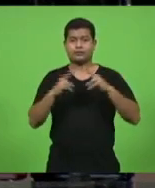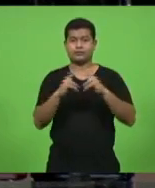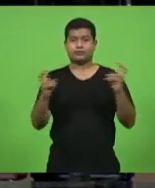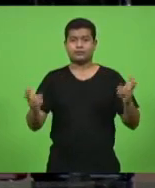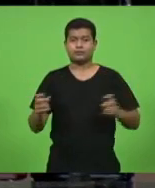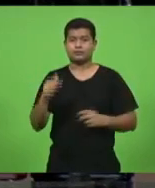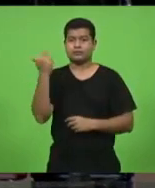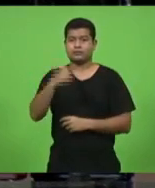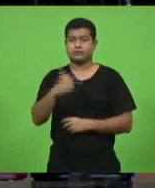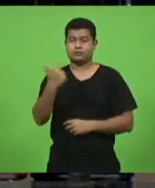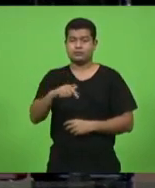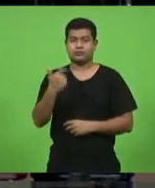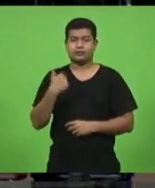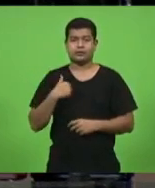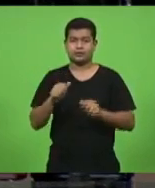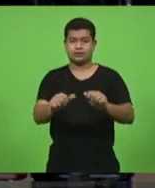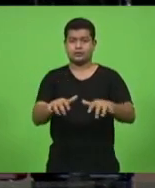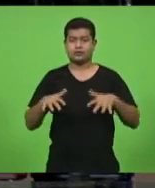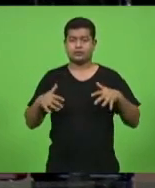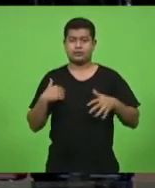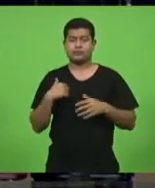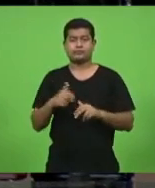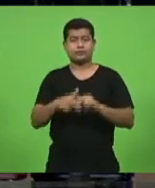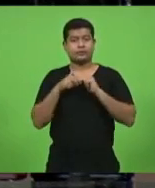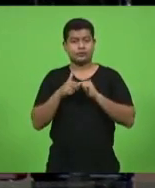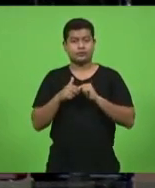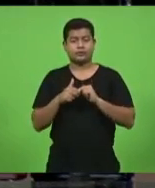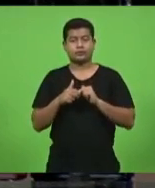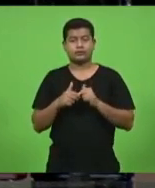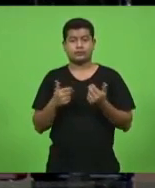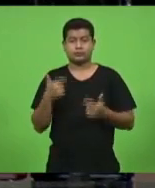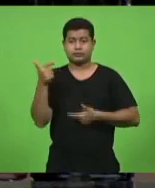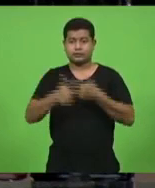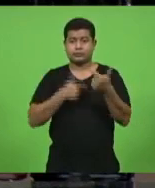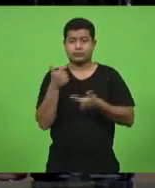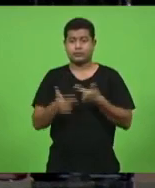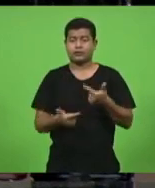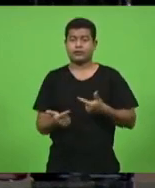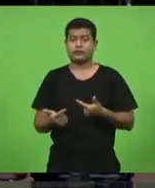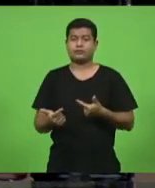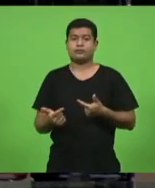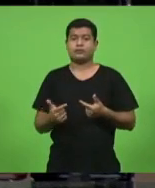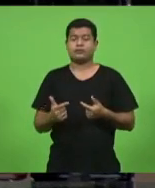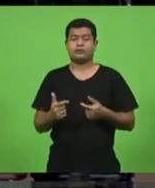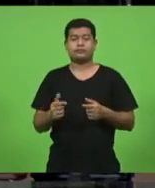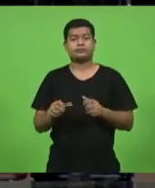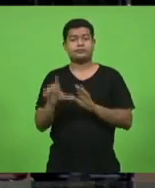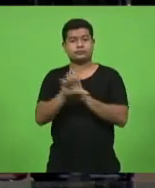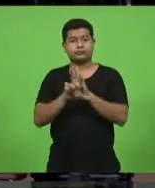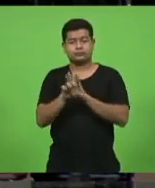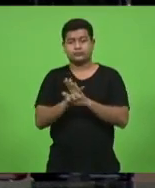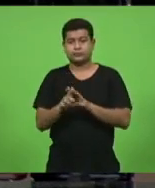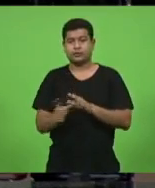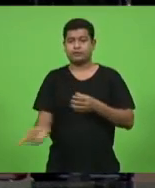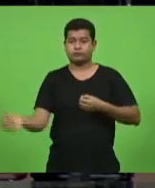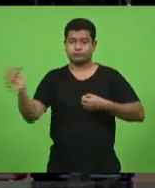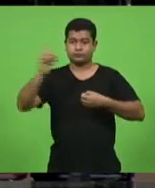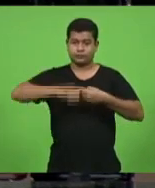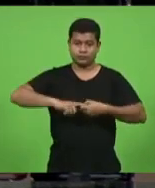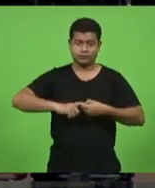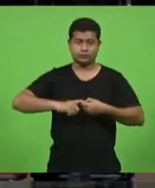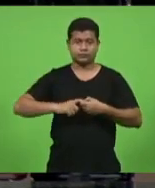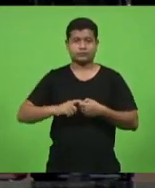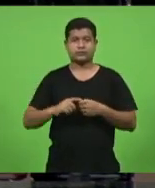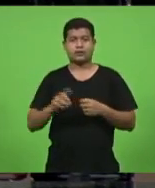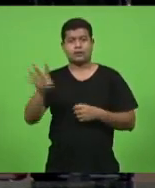sessão na terça-feira então portanto os trabalhos de plenário e de comissões retornam na próxima quarta-feira